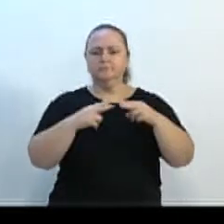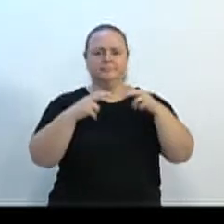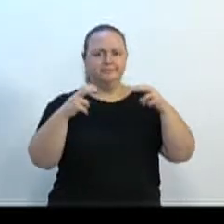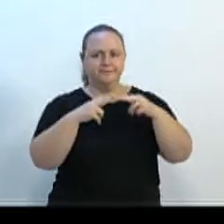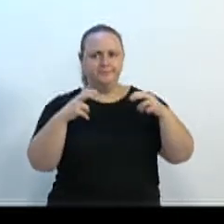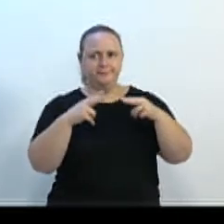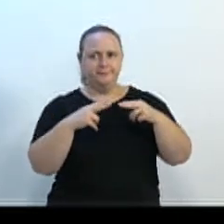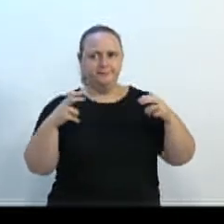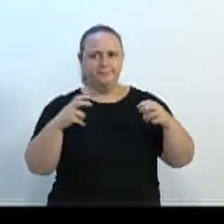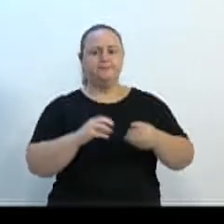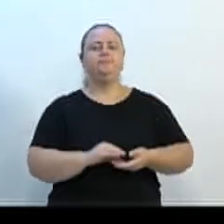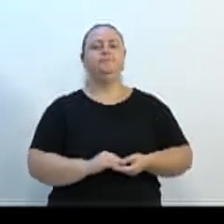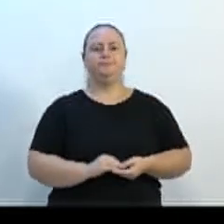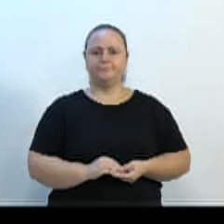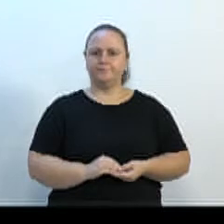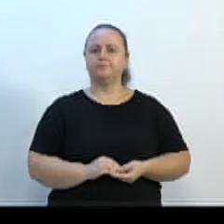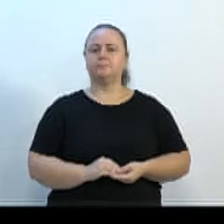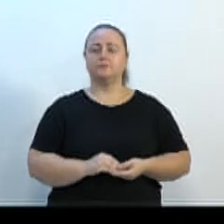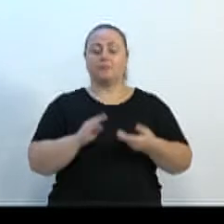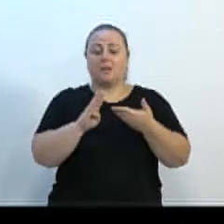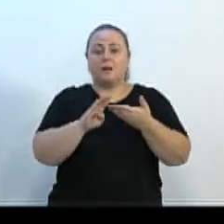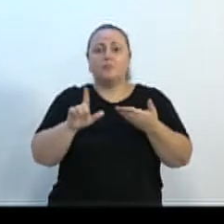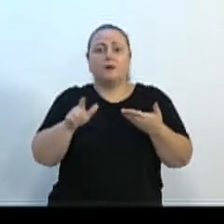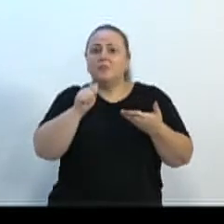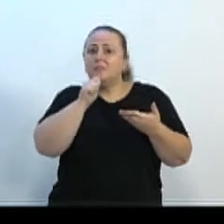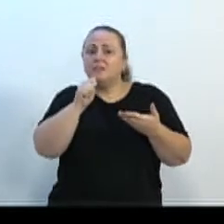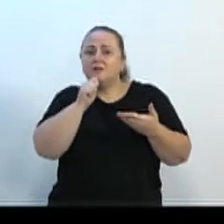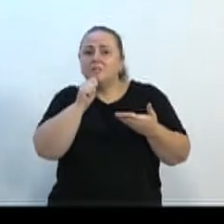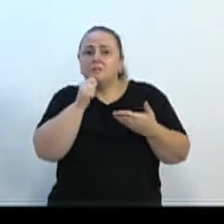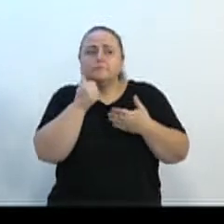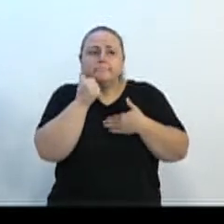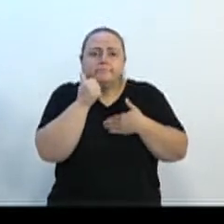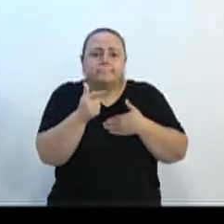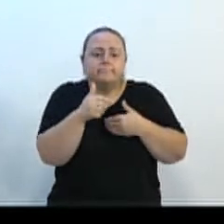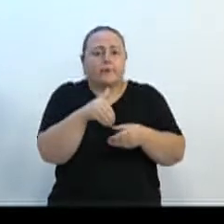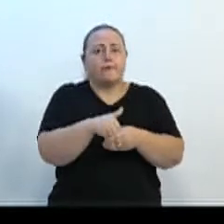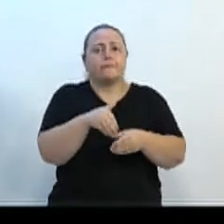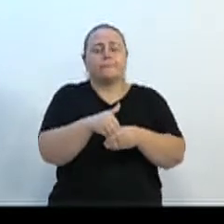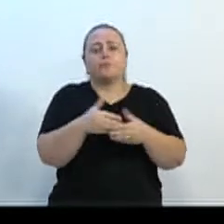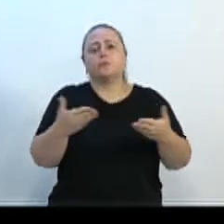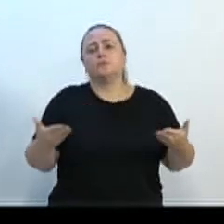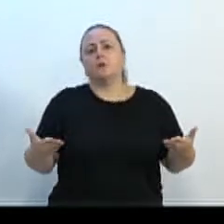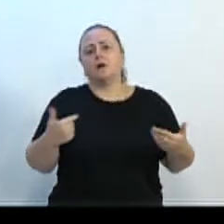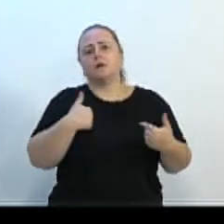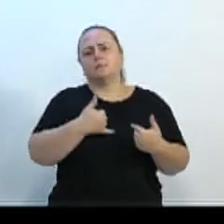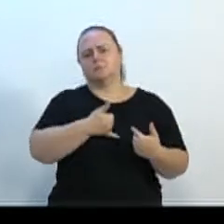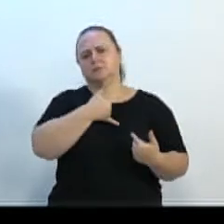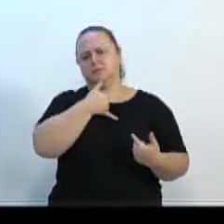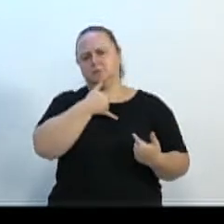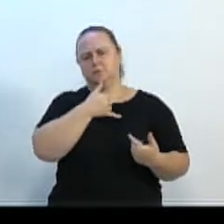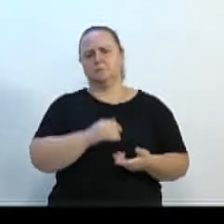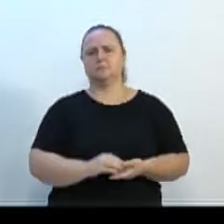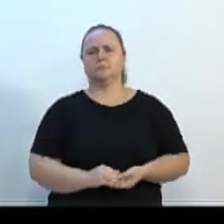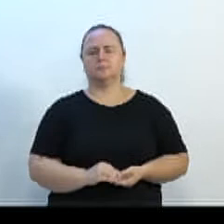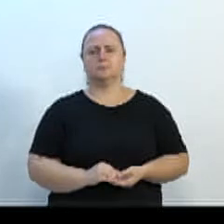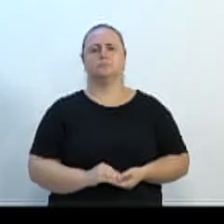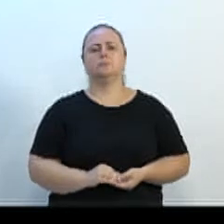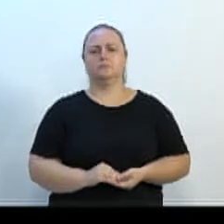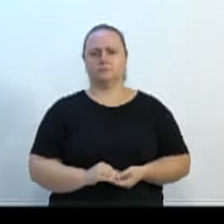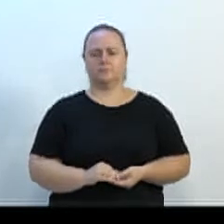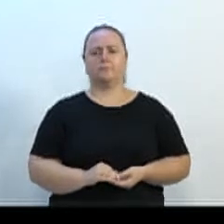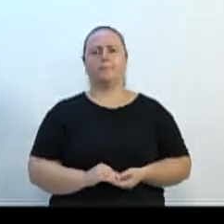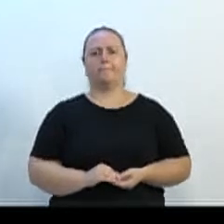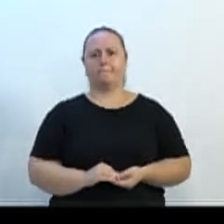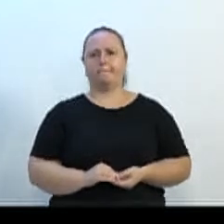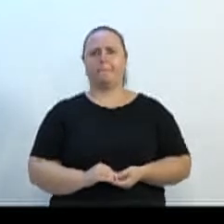Florianópolis, e aqui em Blumenau veio para ser votado, não chegou nem a vinha para o plenário. Isso que me deixa triste, sabe, o vereador Almeida. Não só me deixa